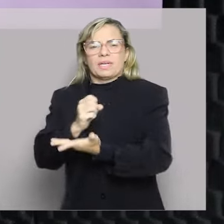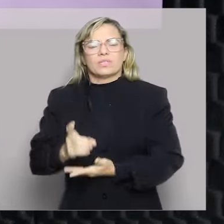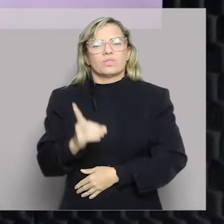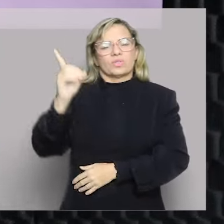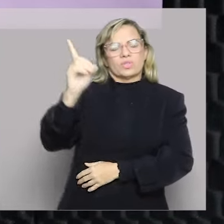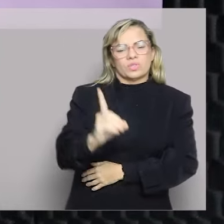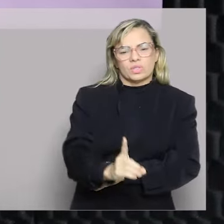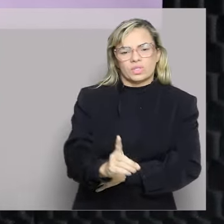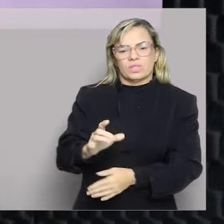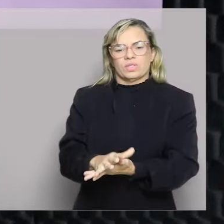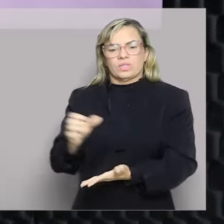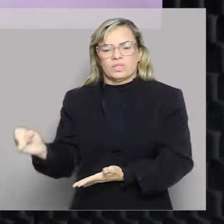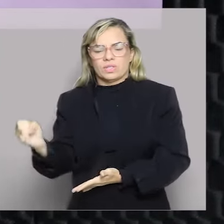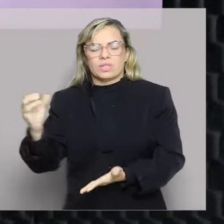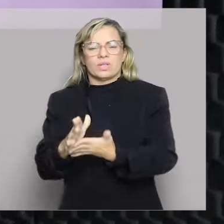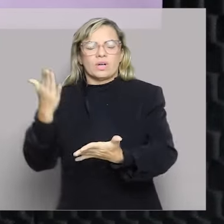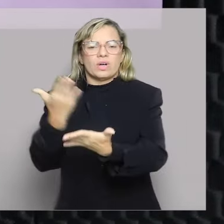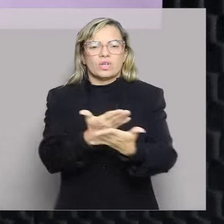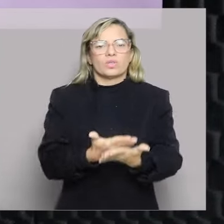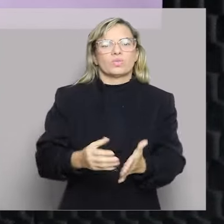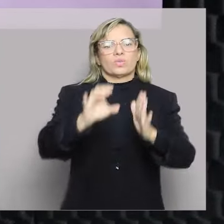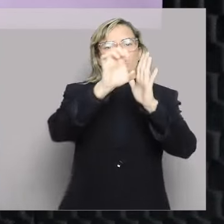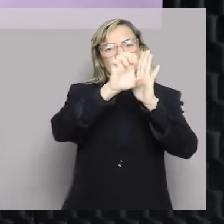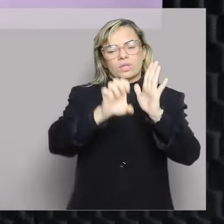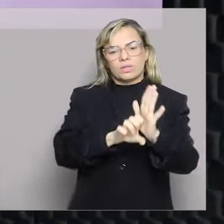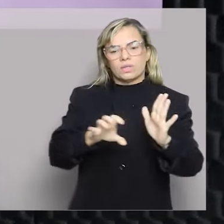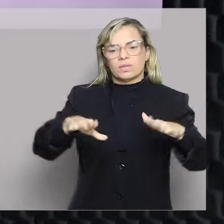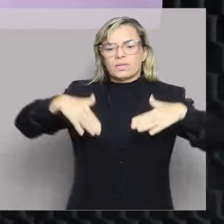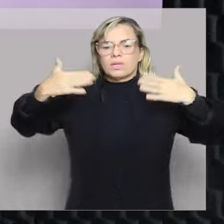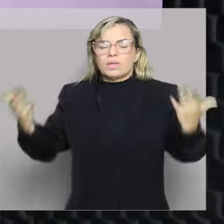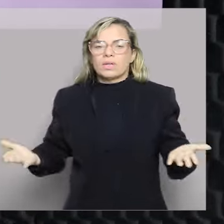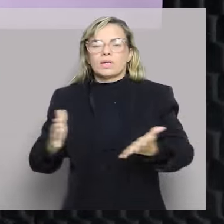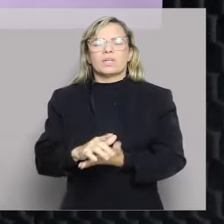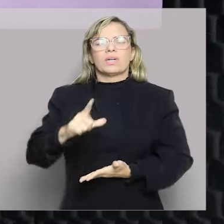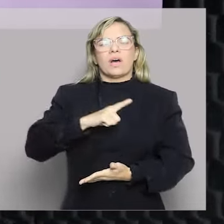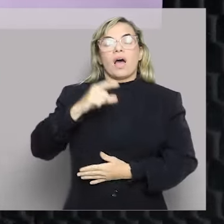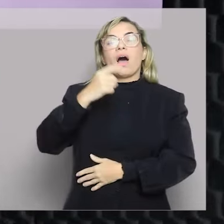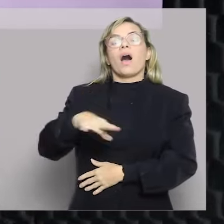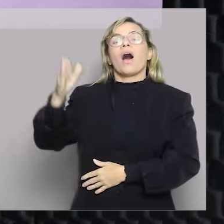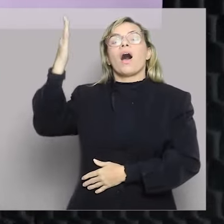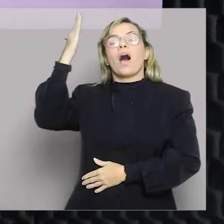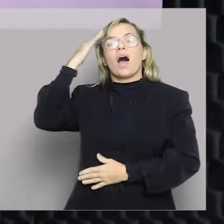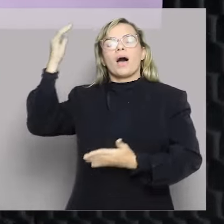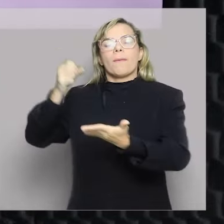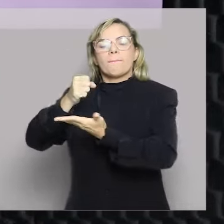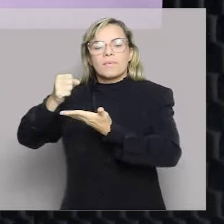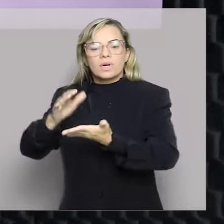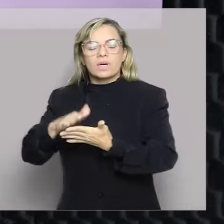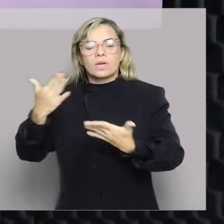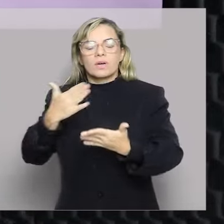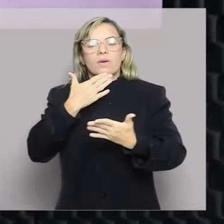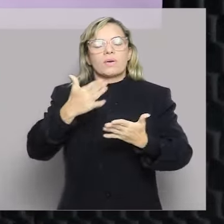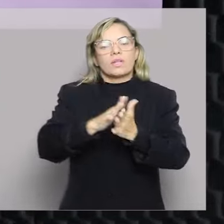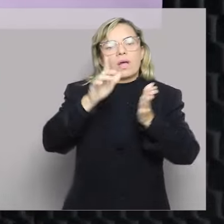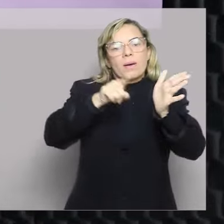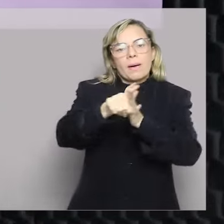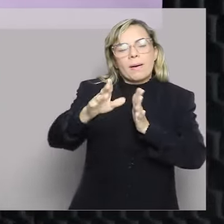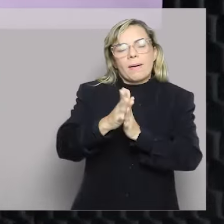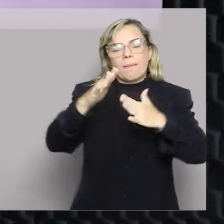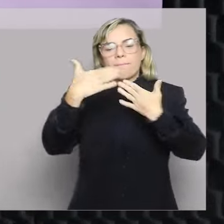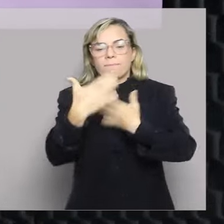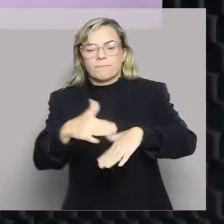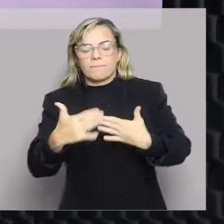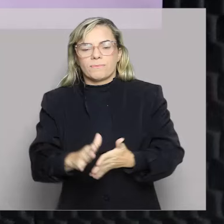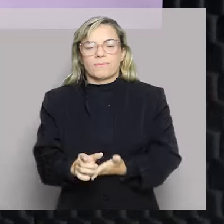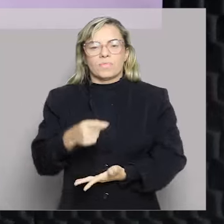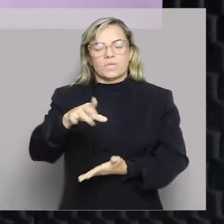coisa, estuda. Estudo o edital. Por que aí você vai ter noção pra saber exatamente o que vai ser cobrado na sua prova? Aliás,